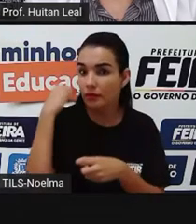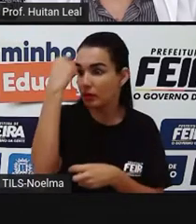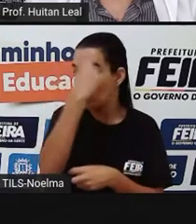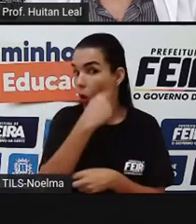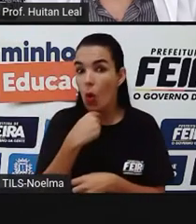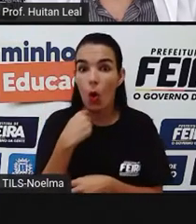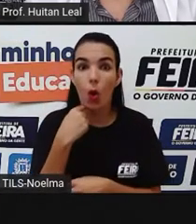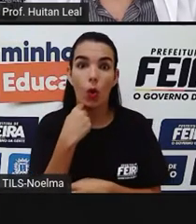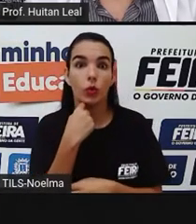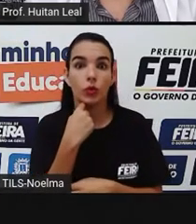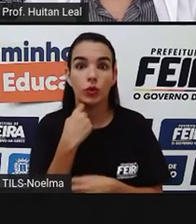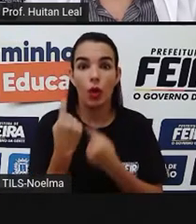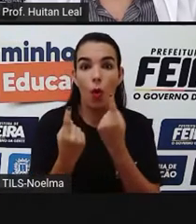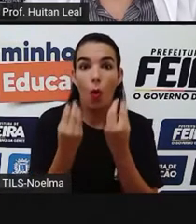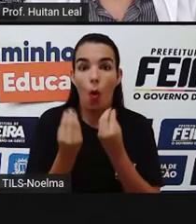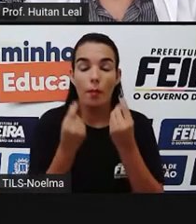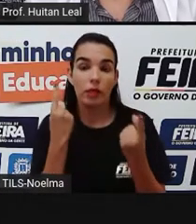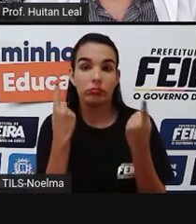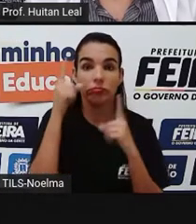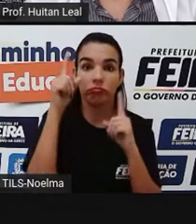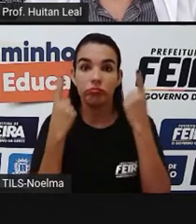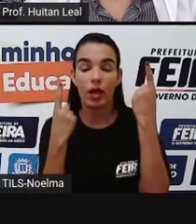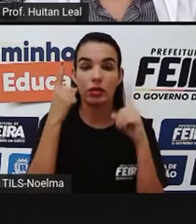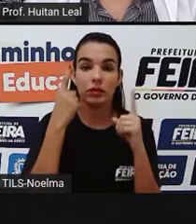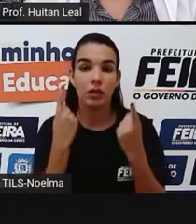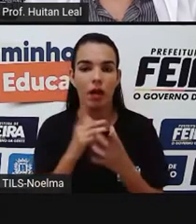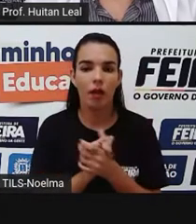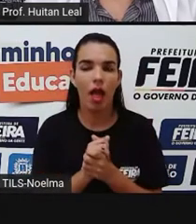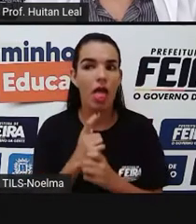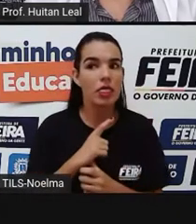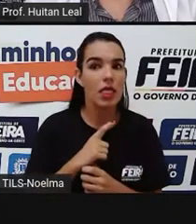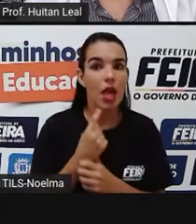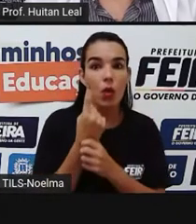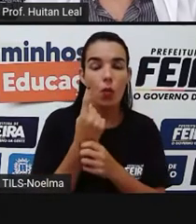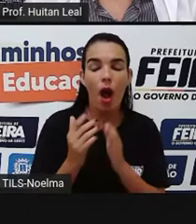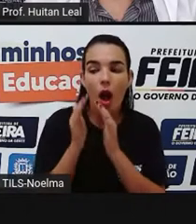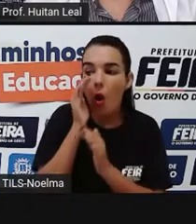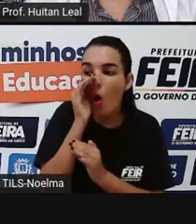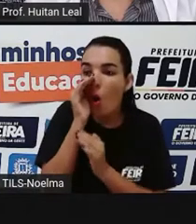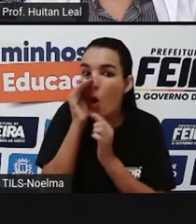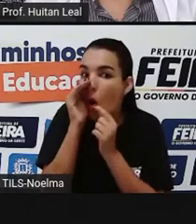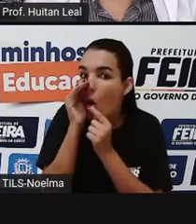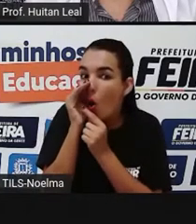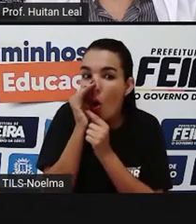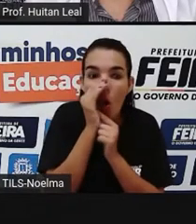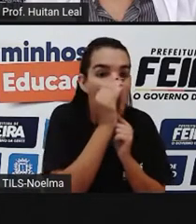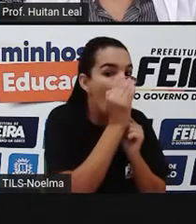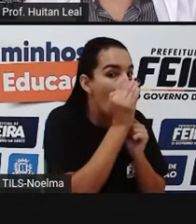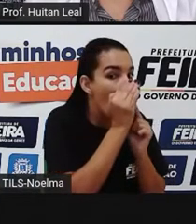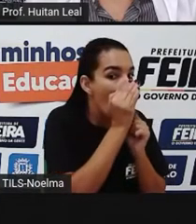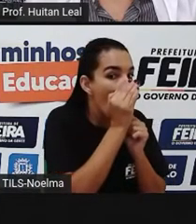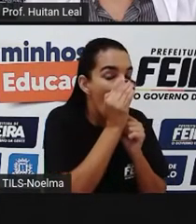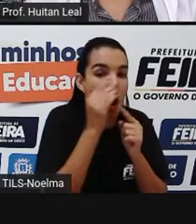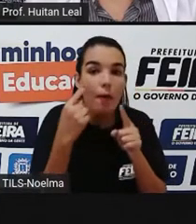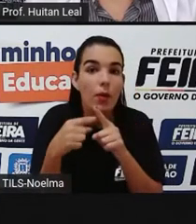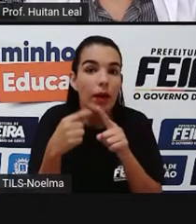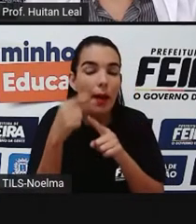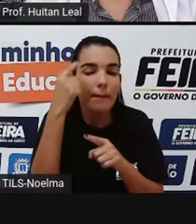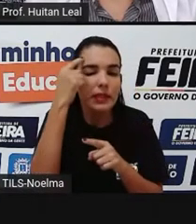delas, observe que tem uma que está cobrindo a boca para não, provavelmente, para não ser